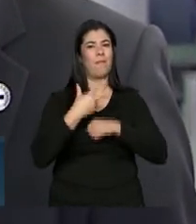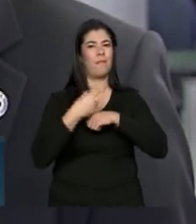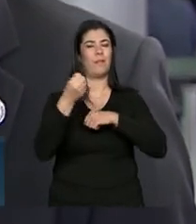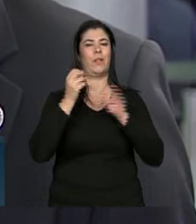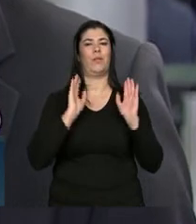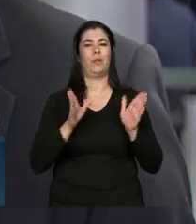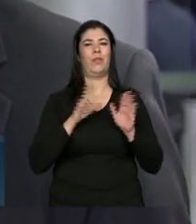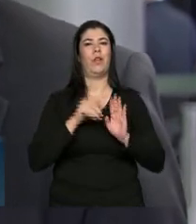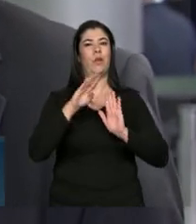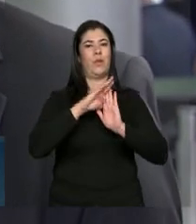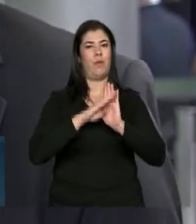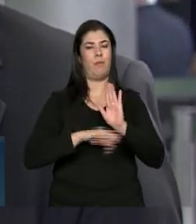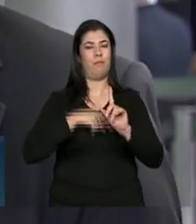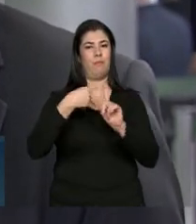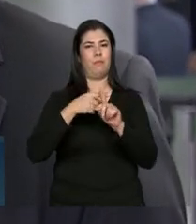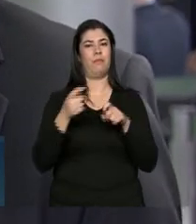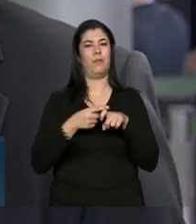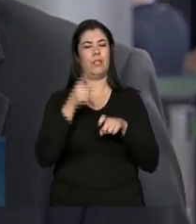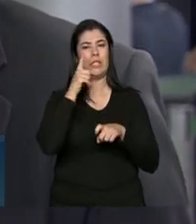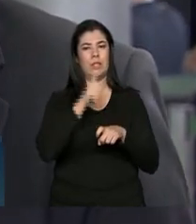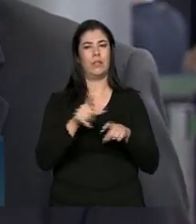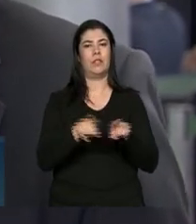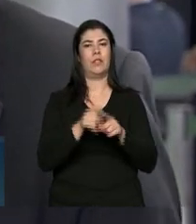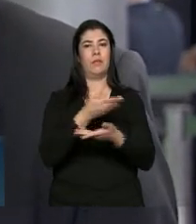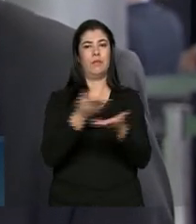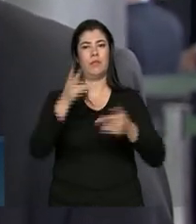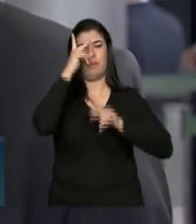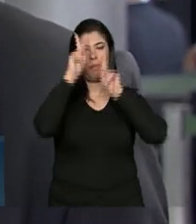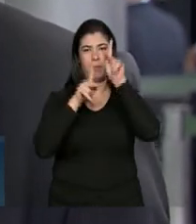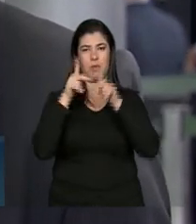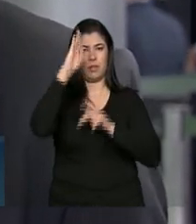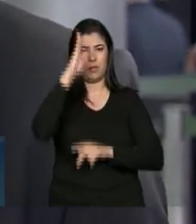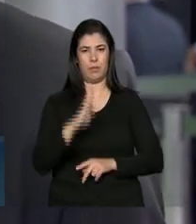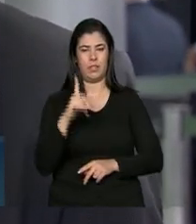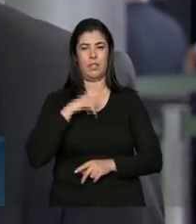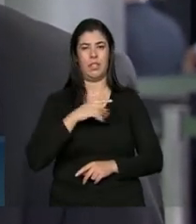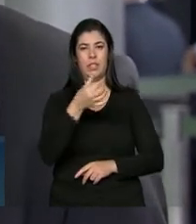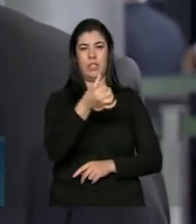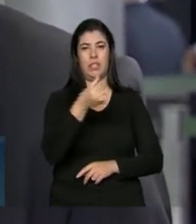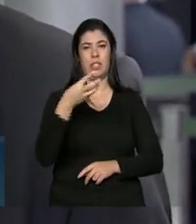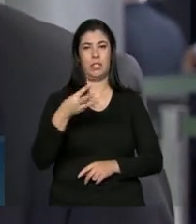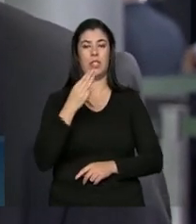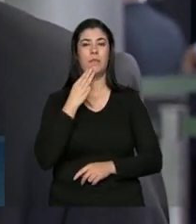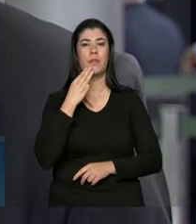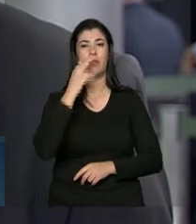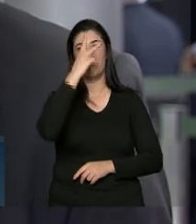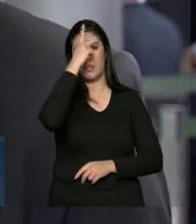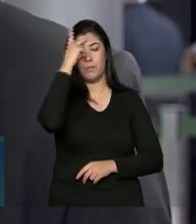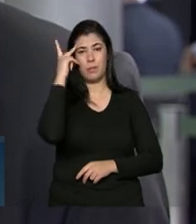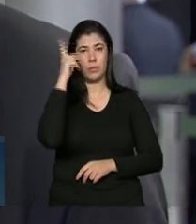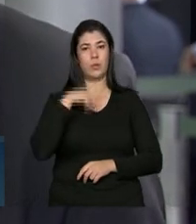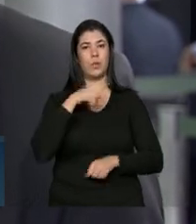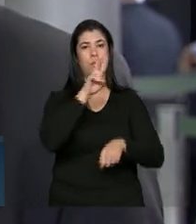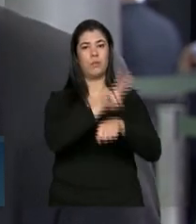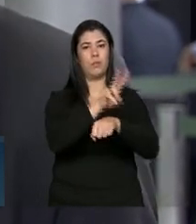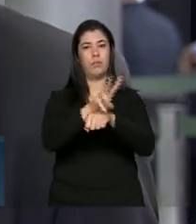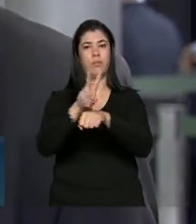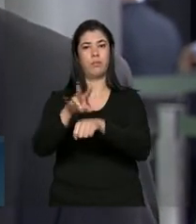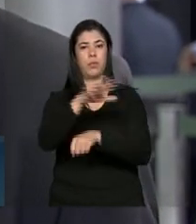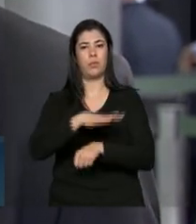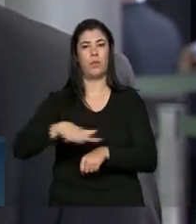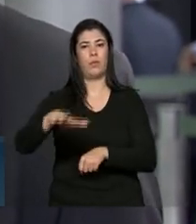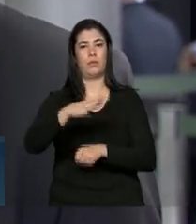Médicos tem representado, principalmente para a população brasileira. São 63 milhões de pessoas cobertas pelo programa,